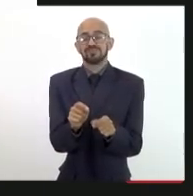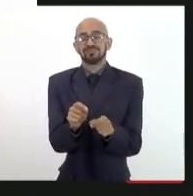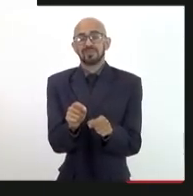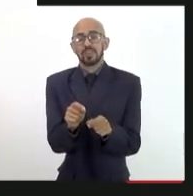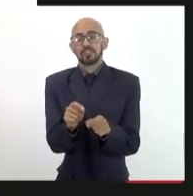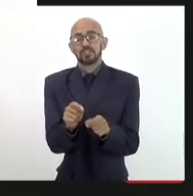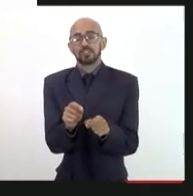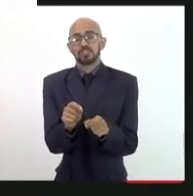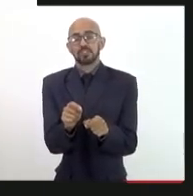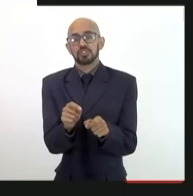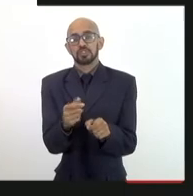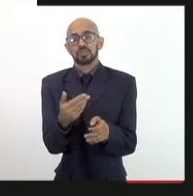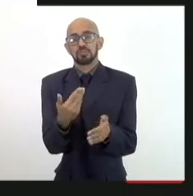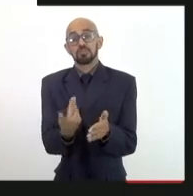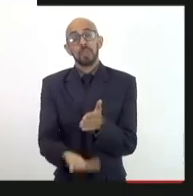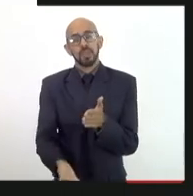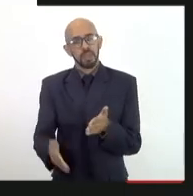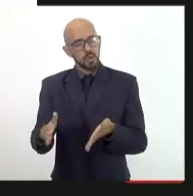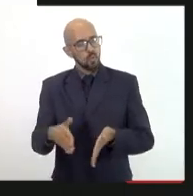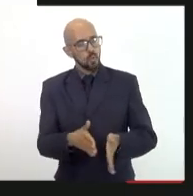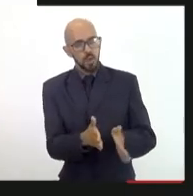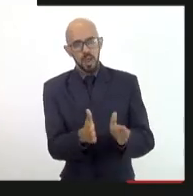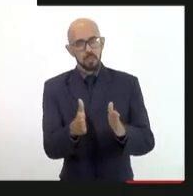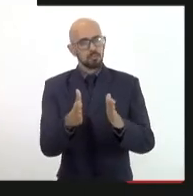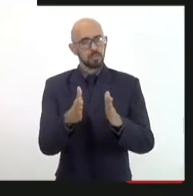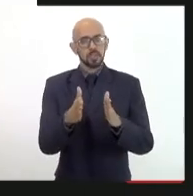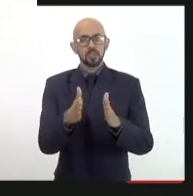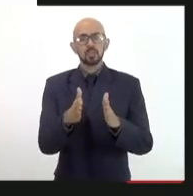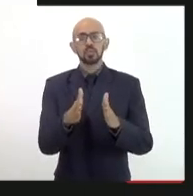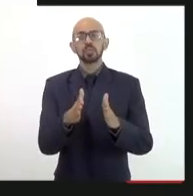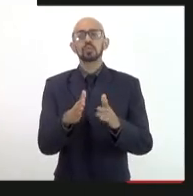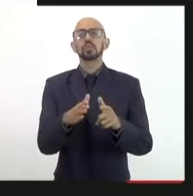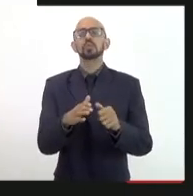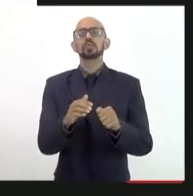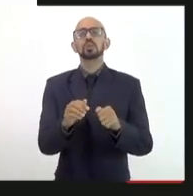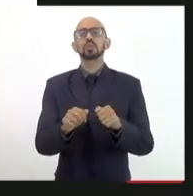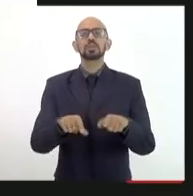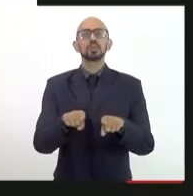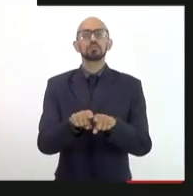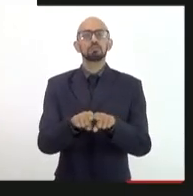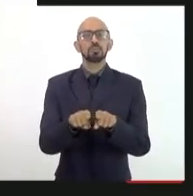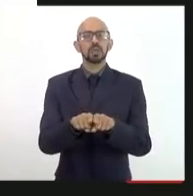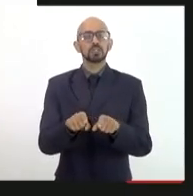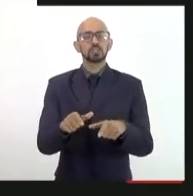armadilha de ampliarmos sobremaneira